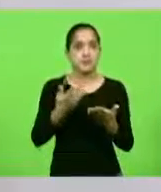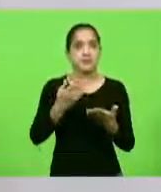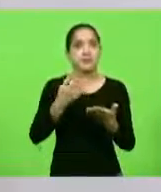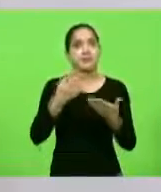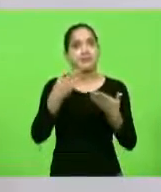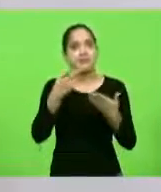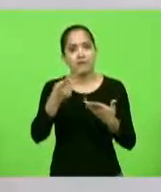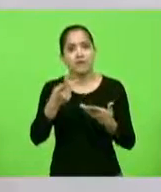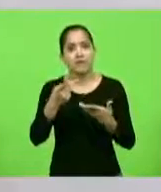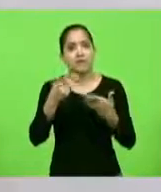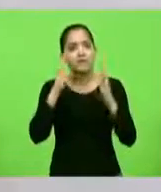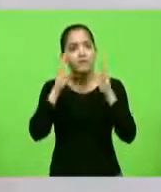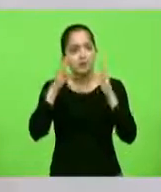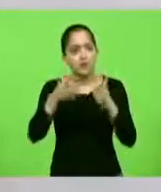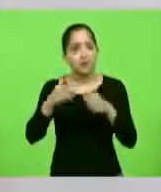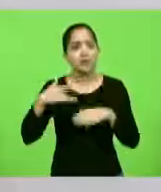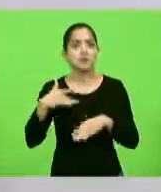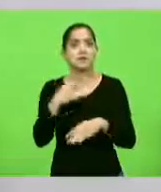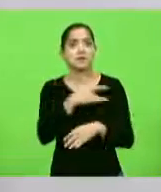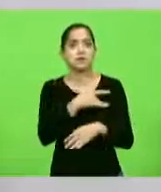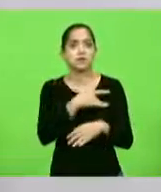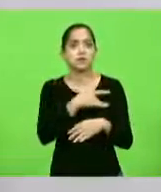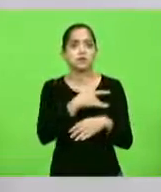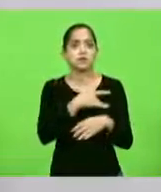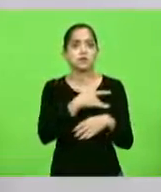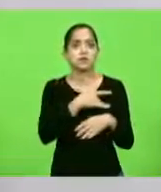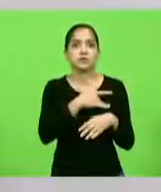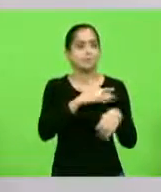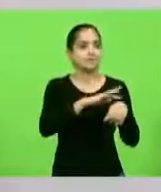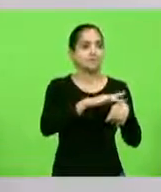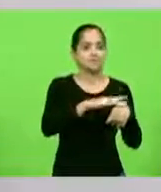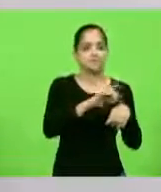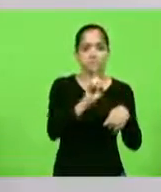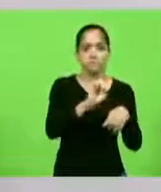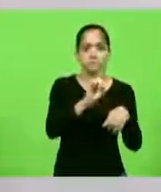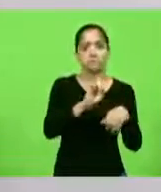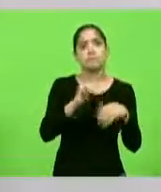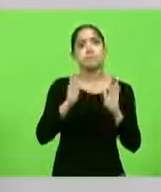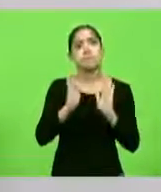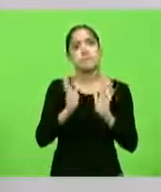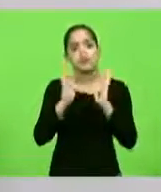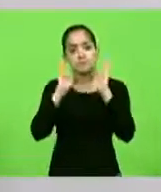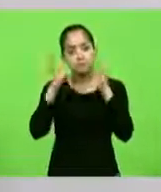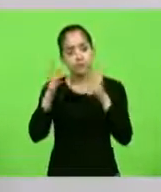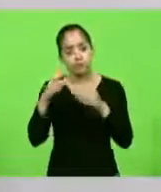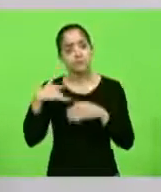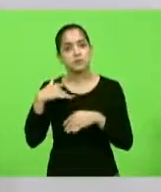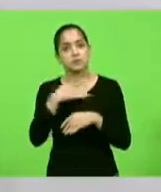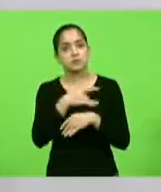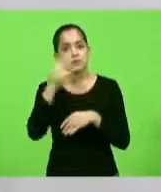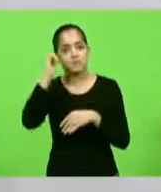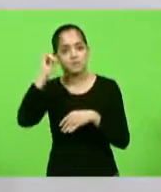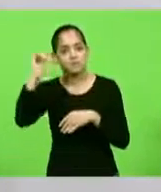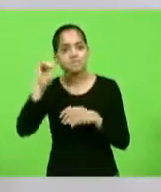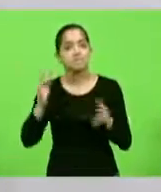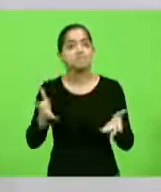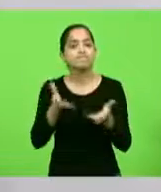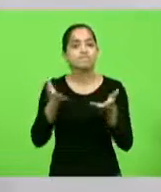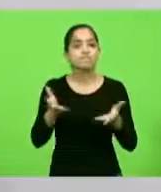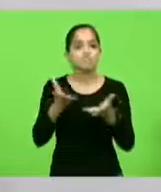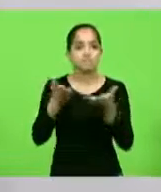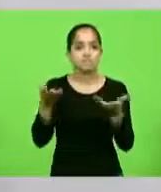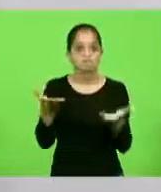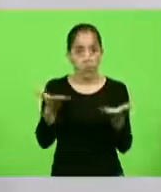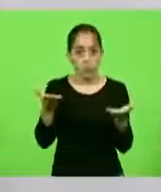sobre a saúde, saúde, não depois que a pessoa está doente, falarmos de saúde, de prevenção, de promoção em saúde. Hoje,